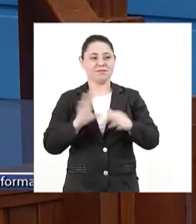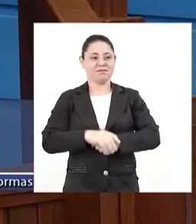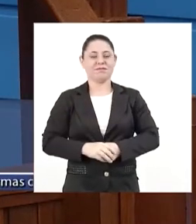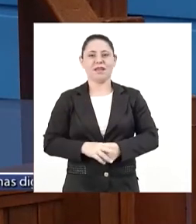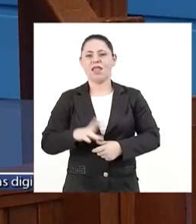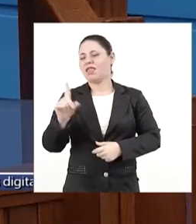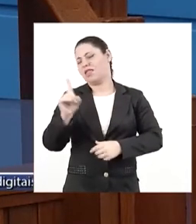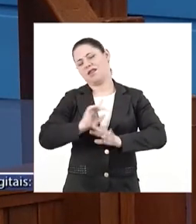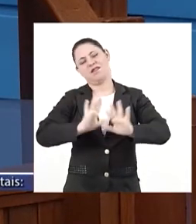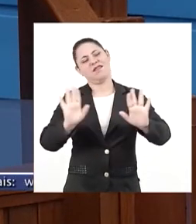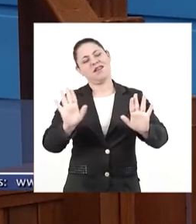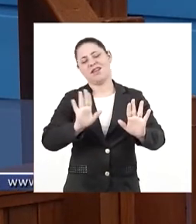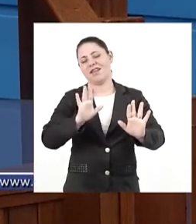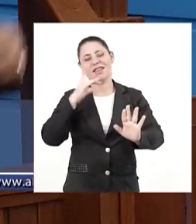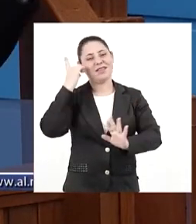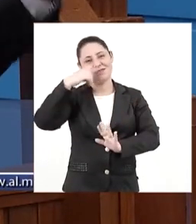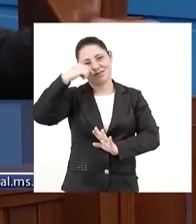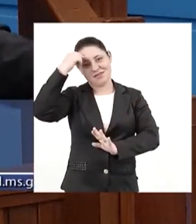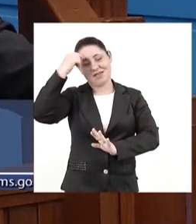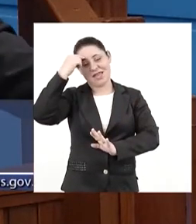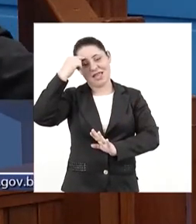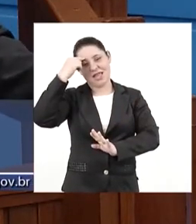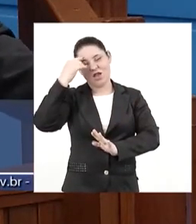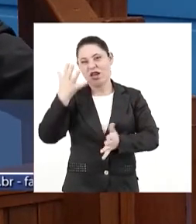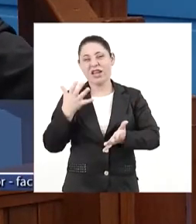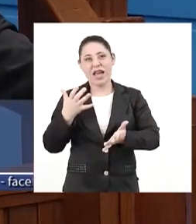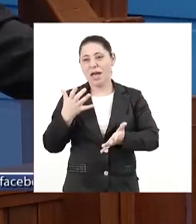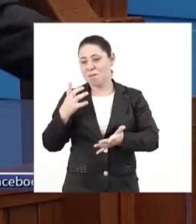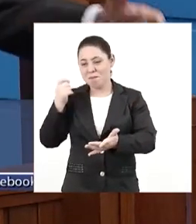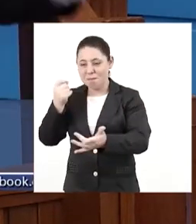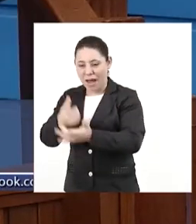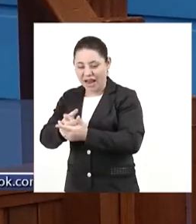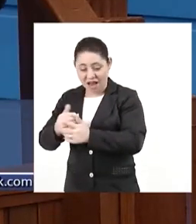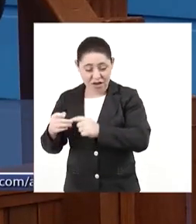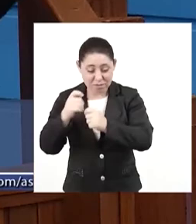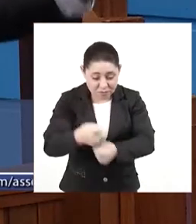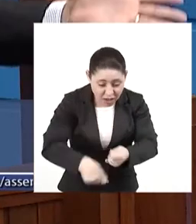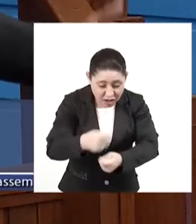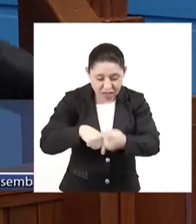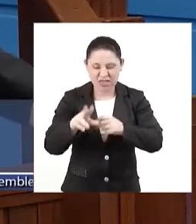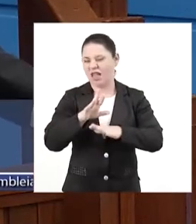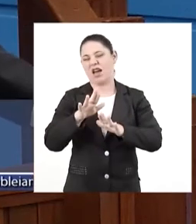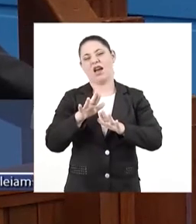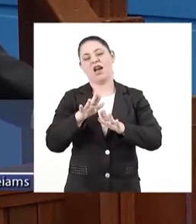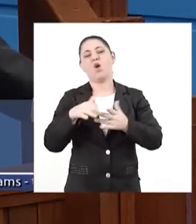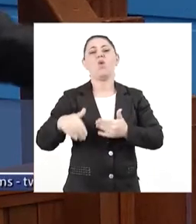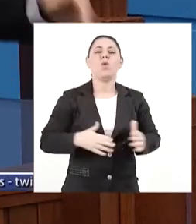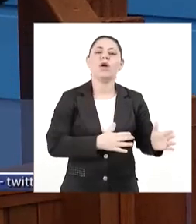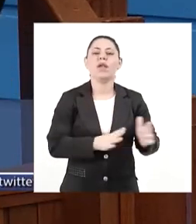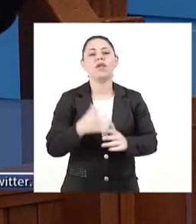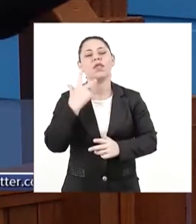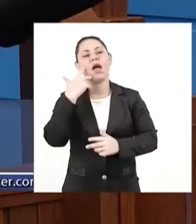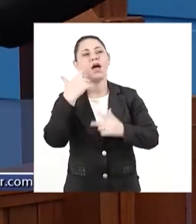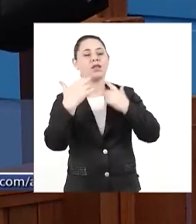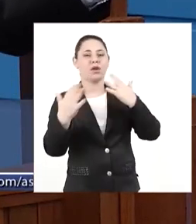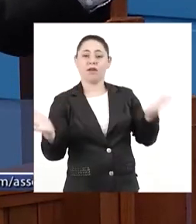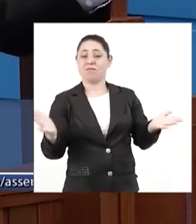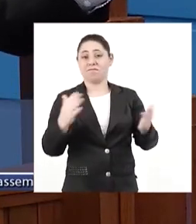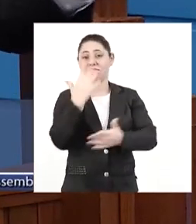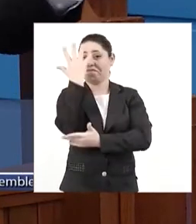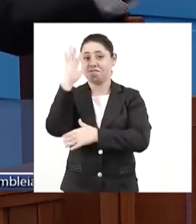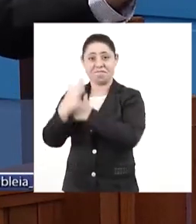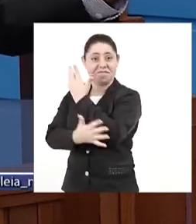Não é isso, deputado Zé Teixeira. Nós não estamos a vir pescar em pesca e pague. Nós queremos pescar nos rios da natureza, que existe. Está lá.